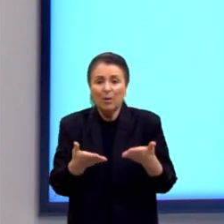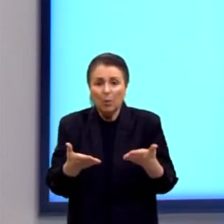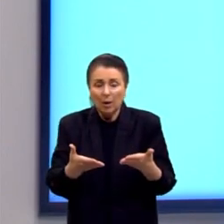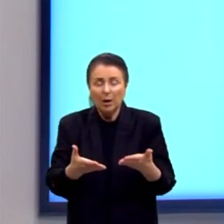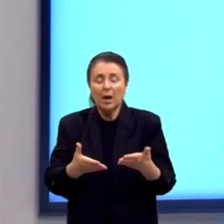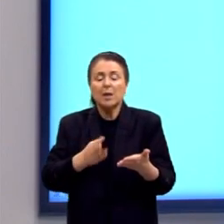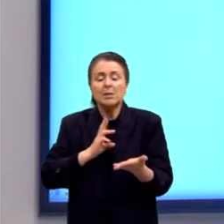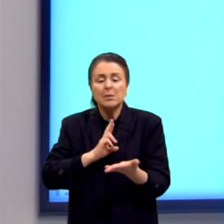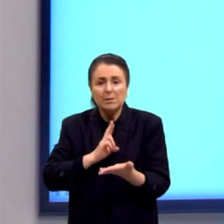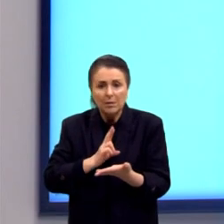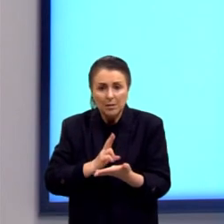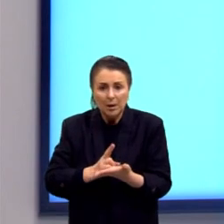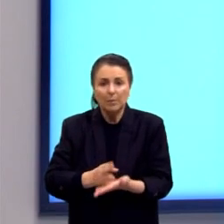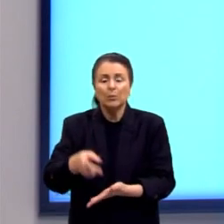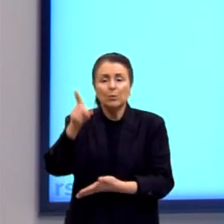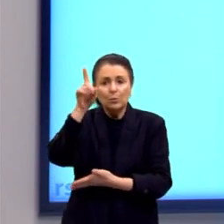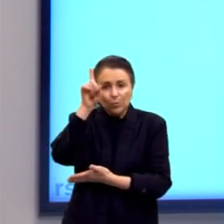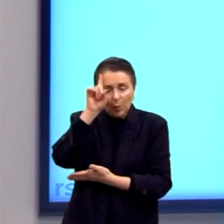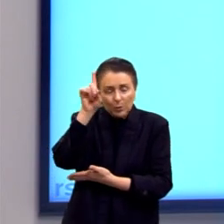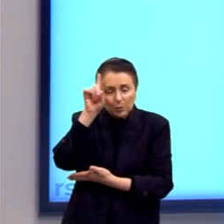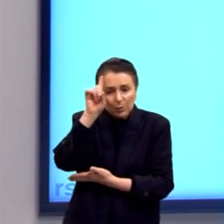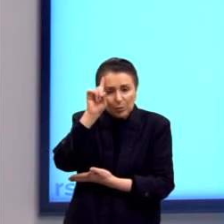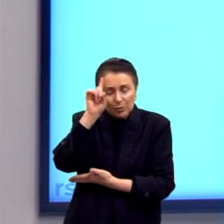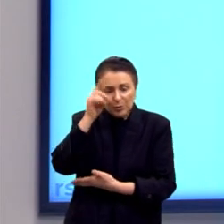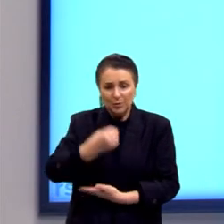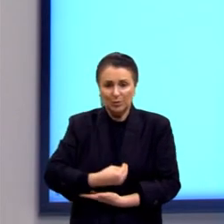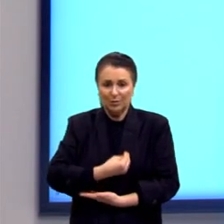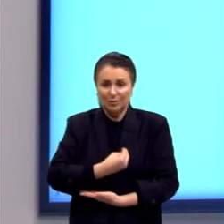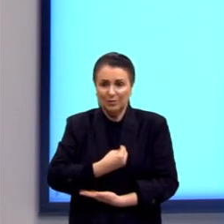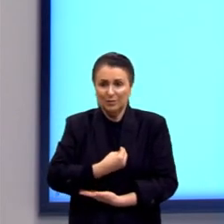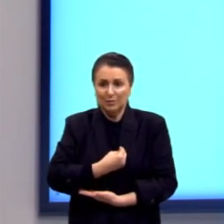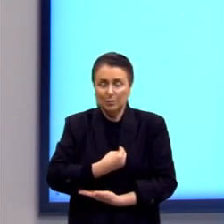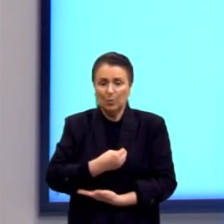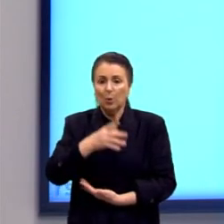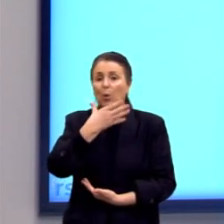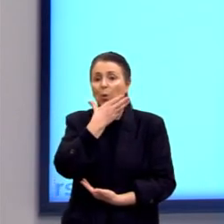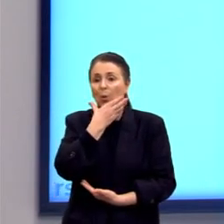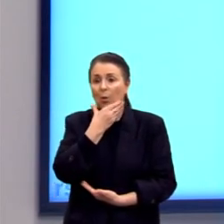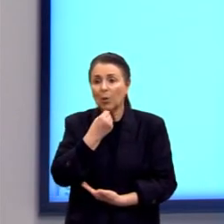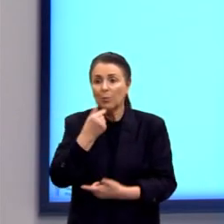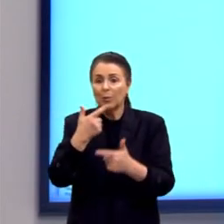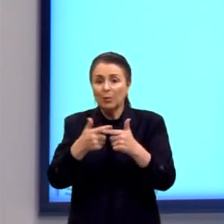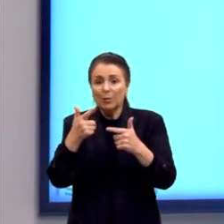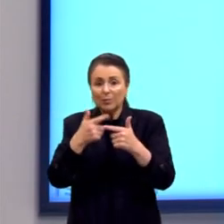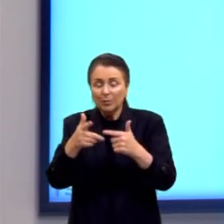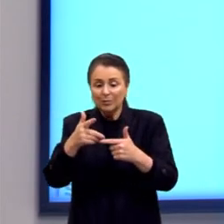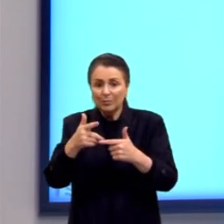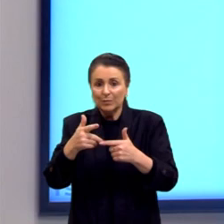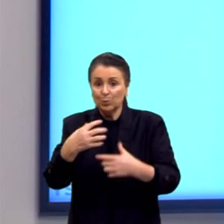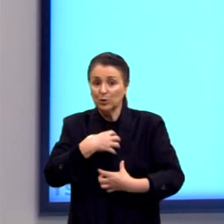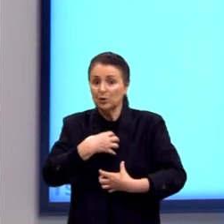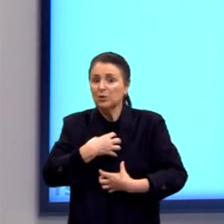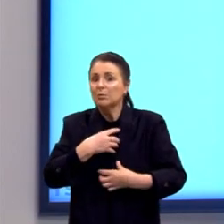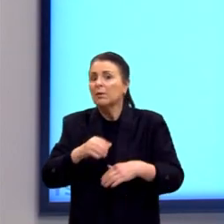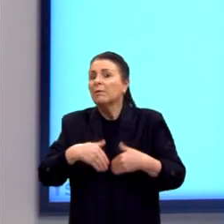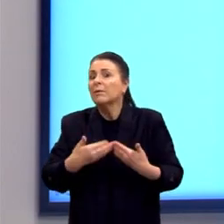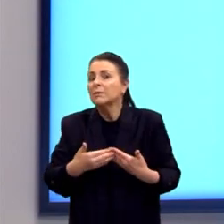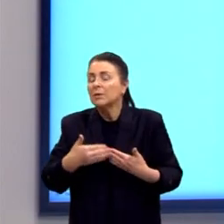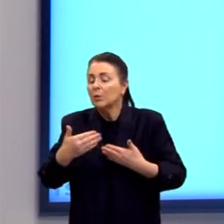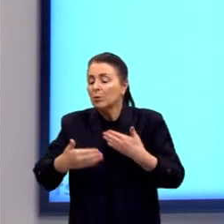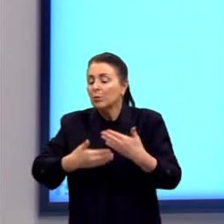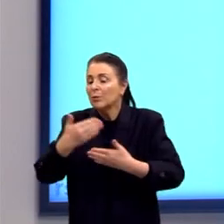dia após o outro. A condição do homem com o problema, e o sentido está no processo, não no final.